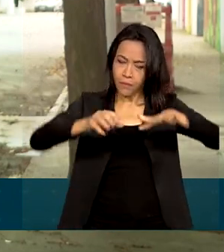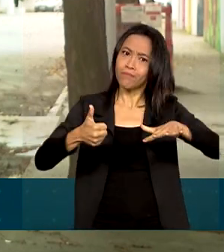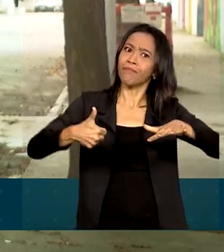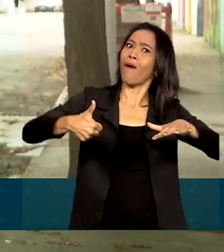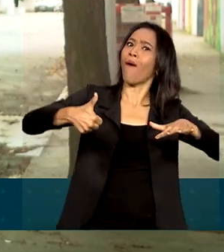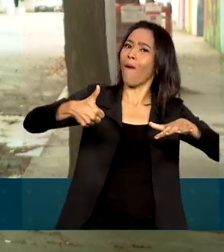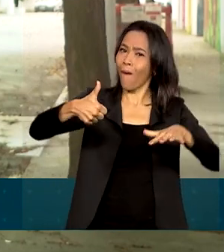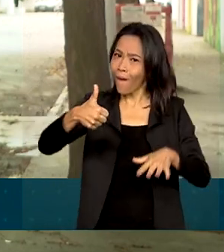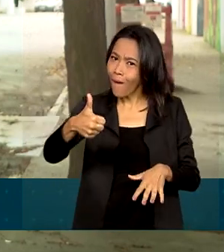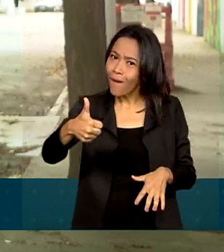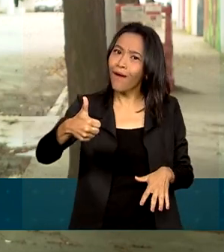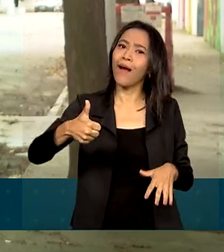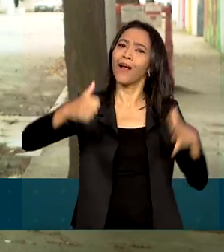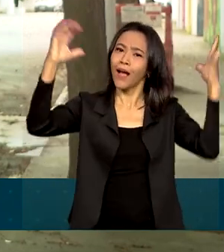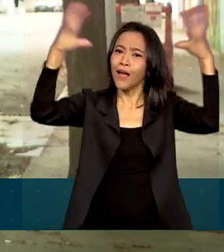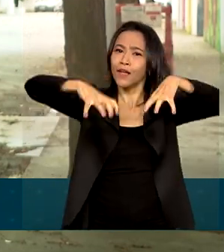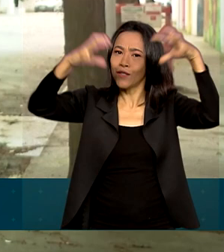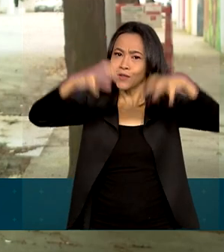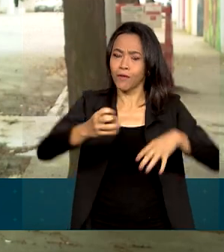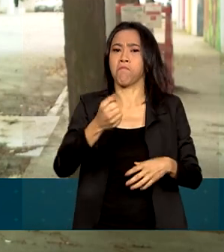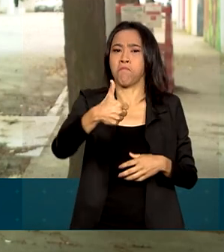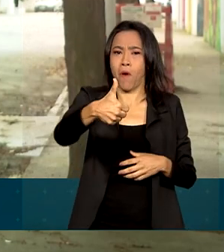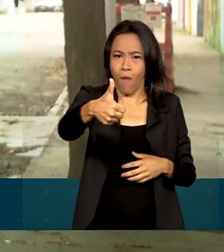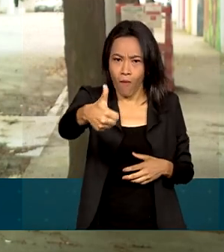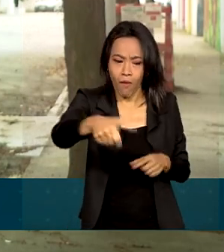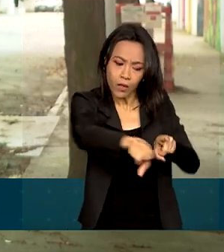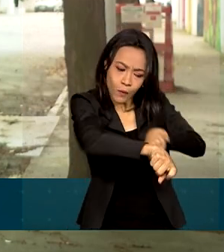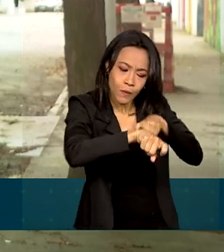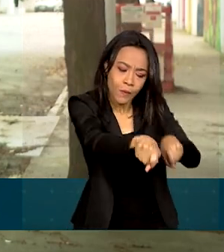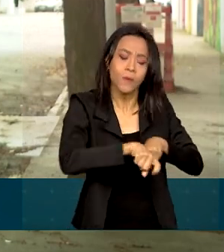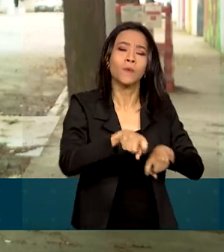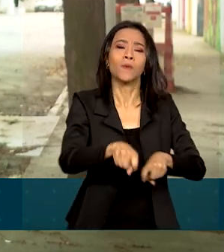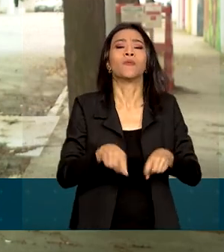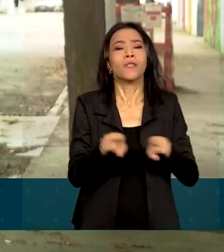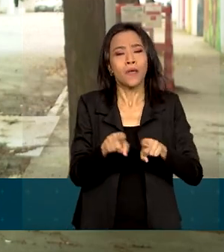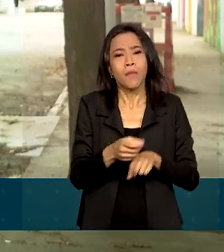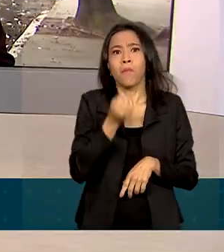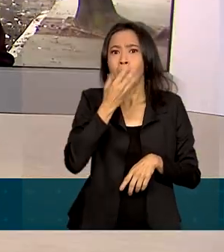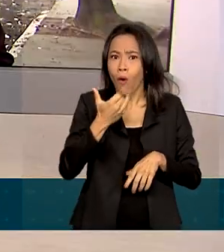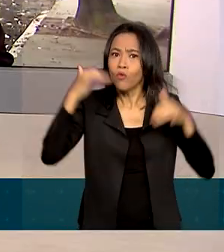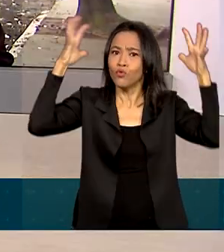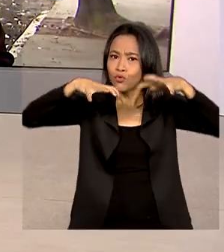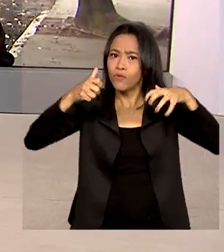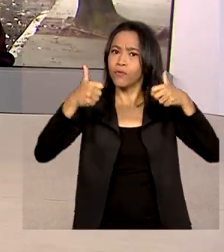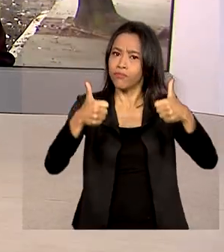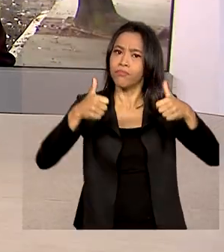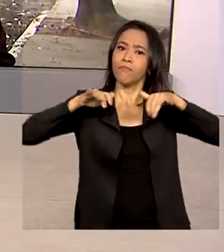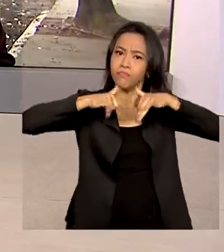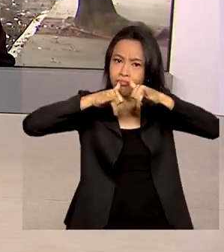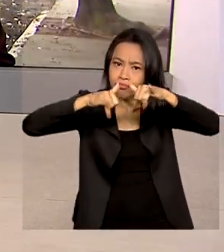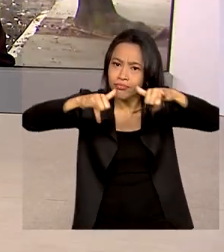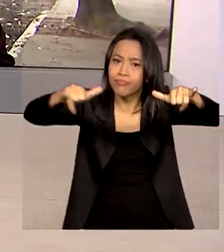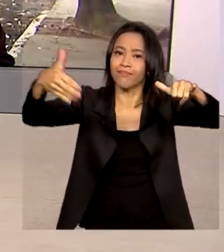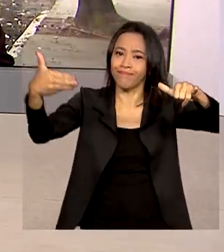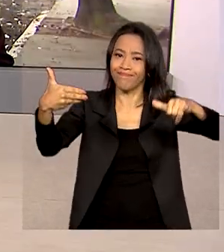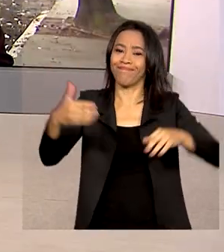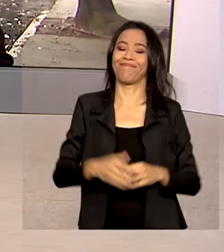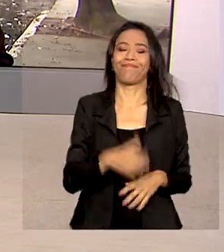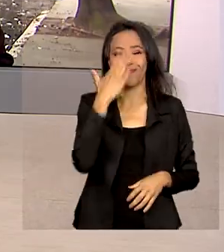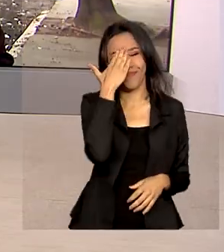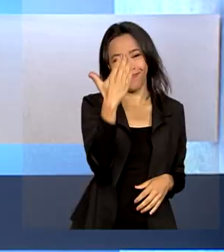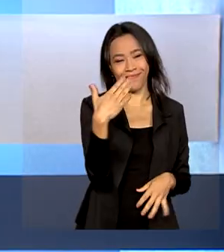boa também para a agricultura e para a geração de energia, Mara. Obrigada por suas informações,